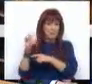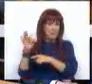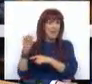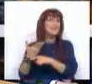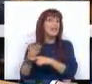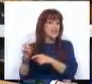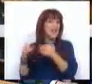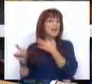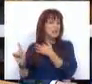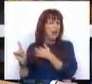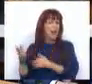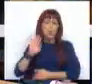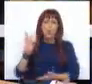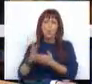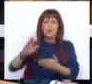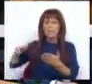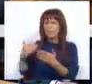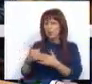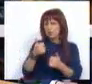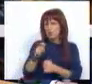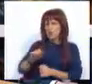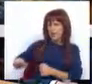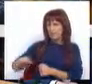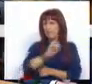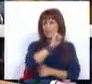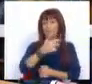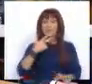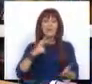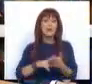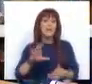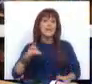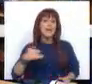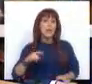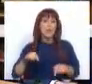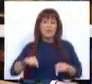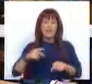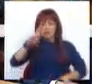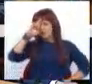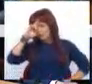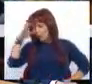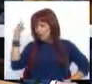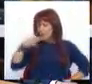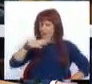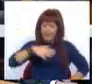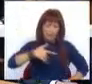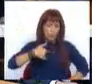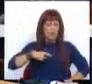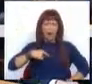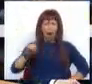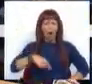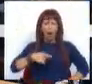do PSD e do CDS na última proposta do Bloco de Esquerda. A verdade é que o CDS aqui bem se esforça por dizer que não